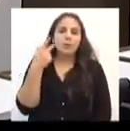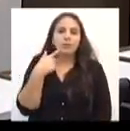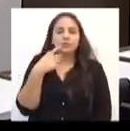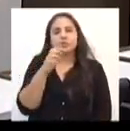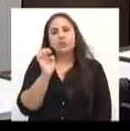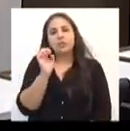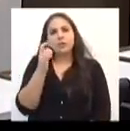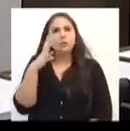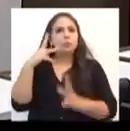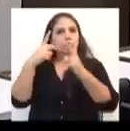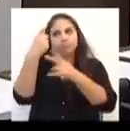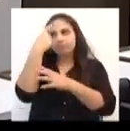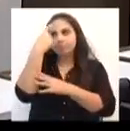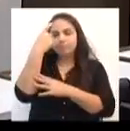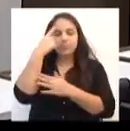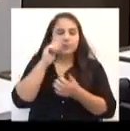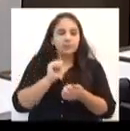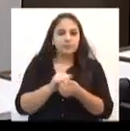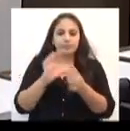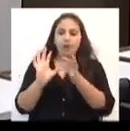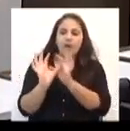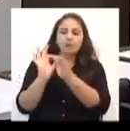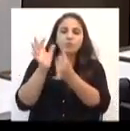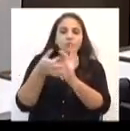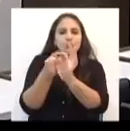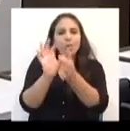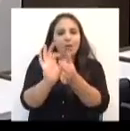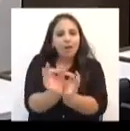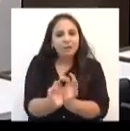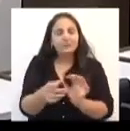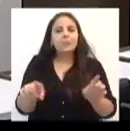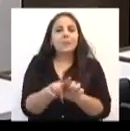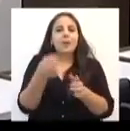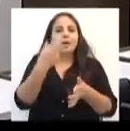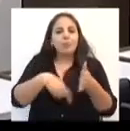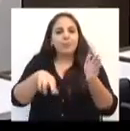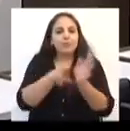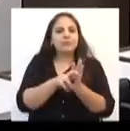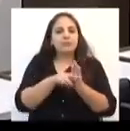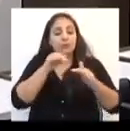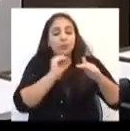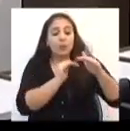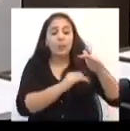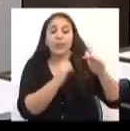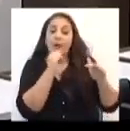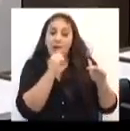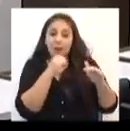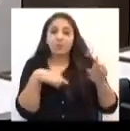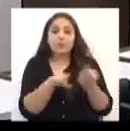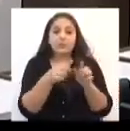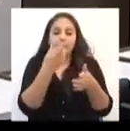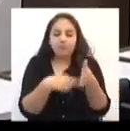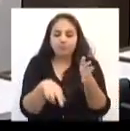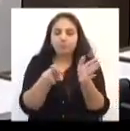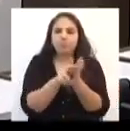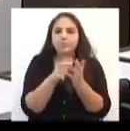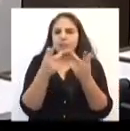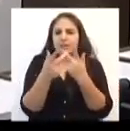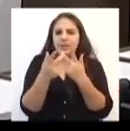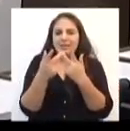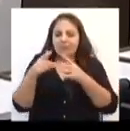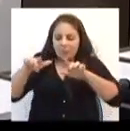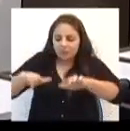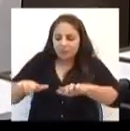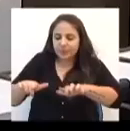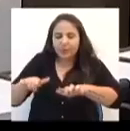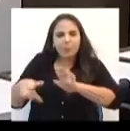pensada na recuperação da capacidade de armazenamento das águas e a recuperação desse berço das águas, como tu